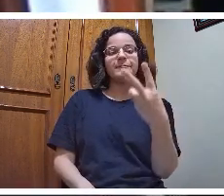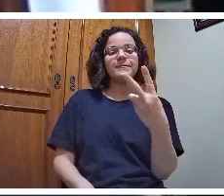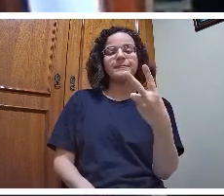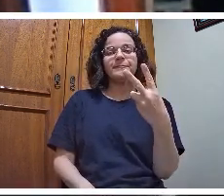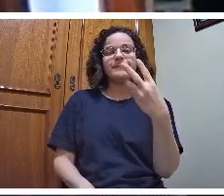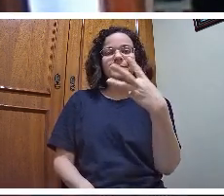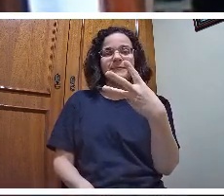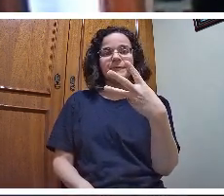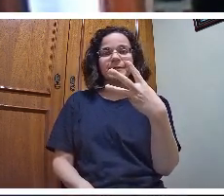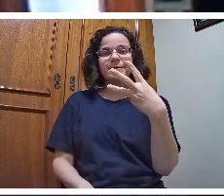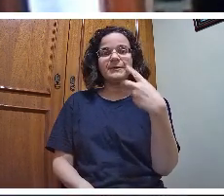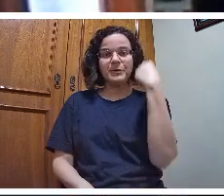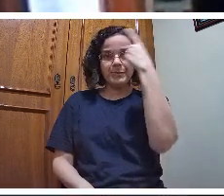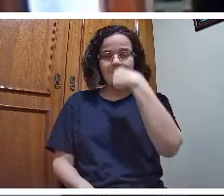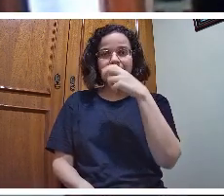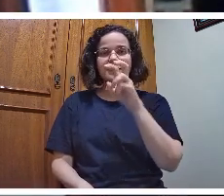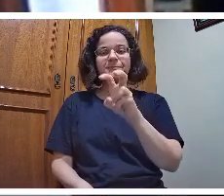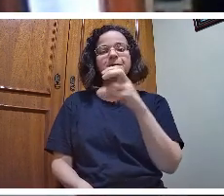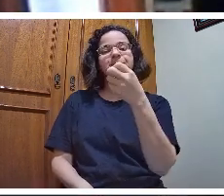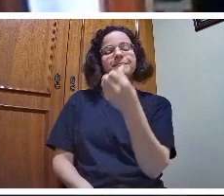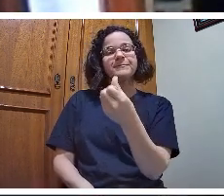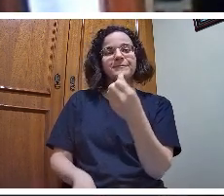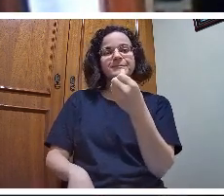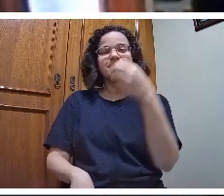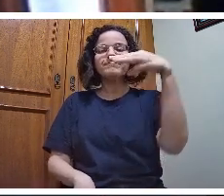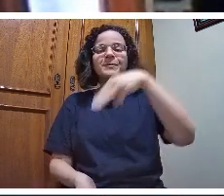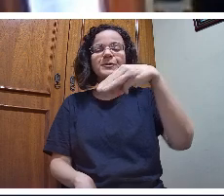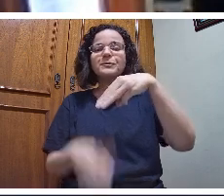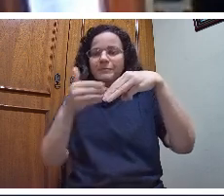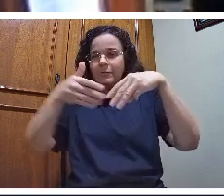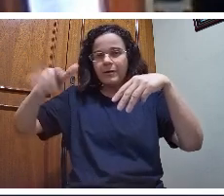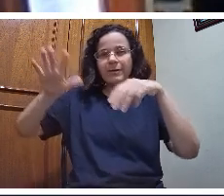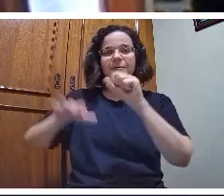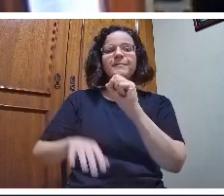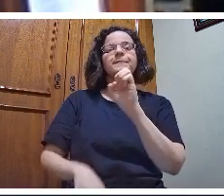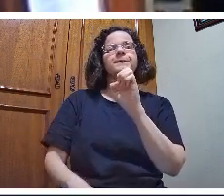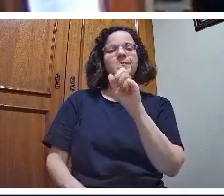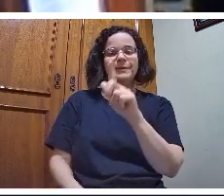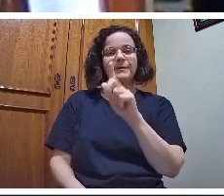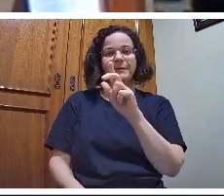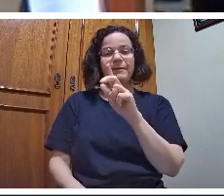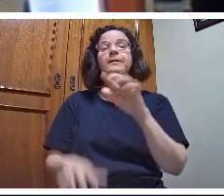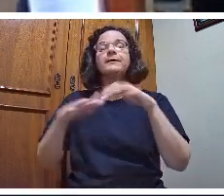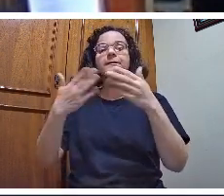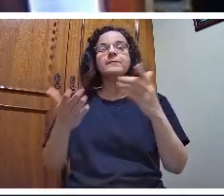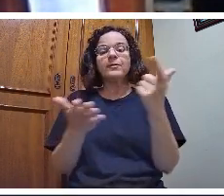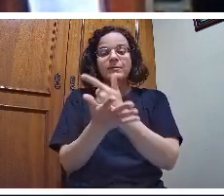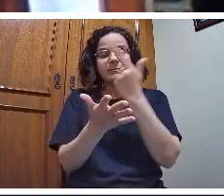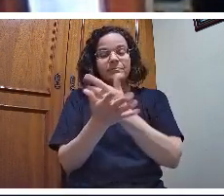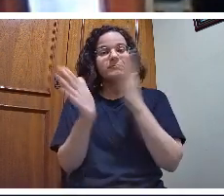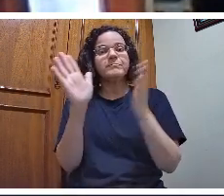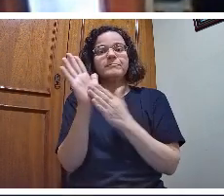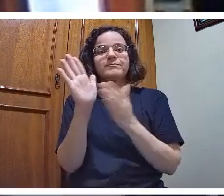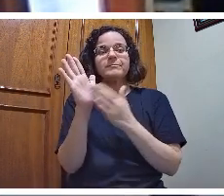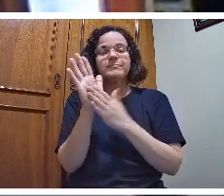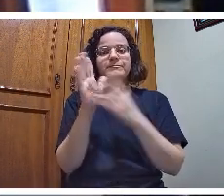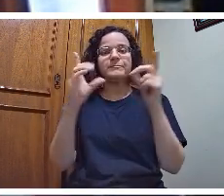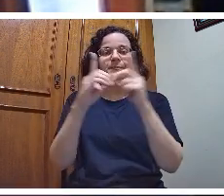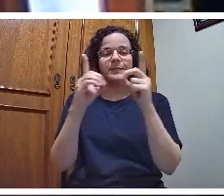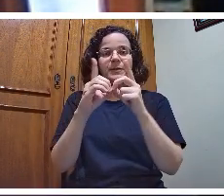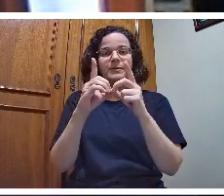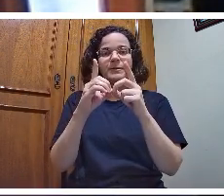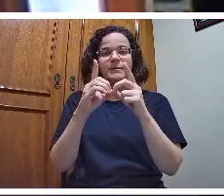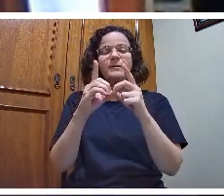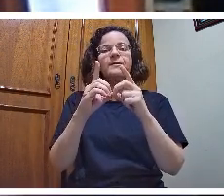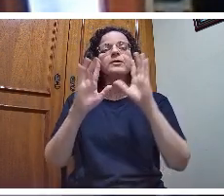56 minutos e tantos segundos. Ou seja, o próprio livro didático que pauta no primeiro momento pelo senso